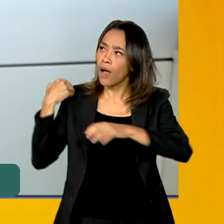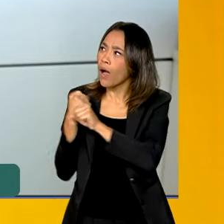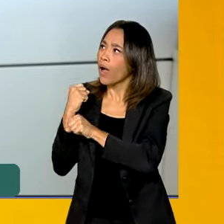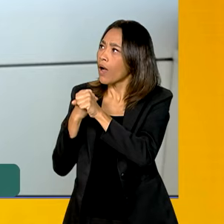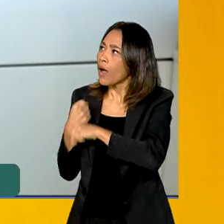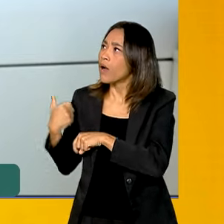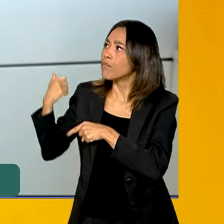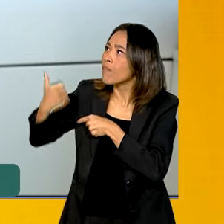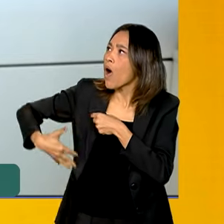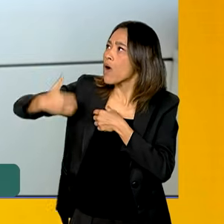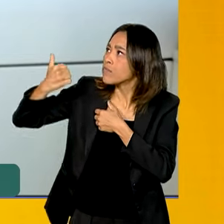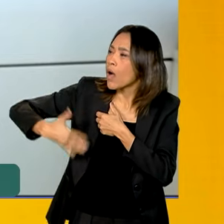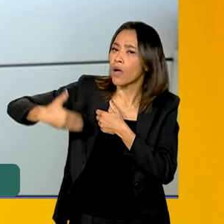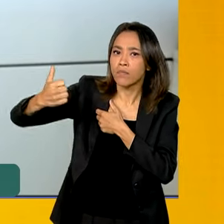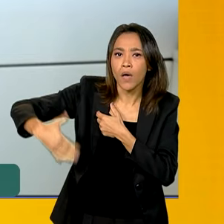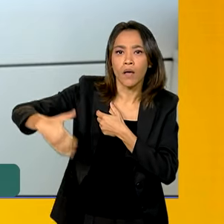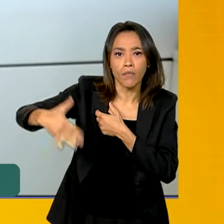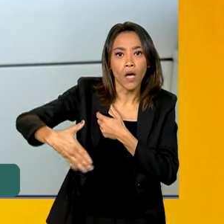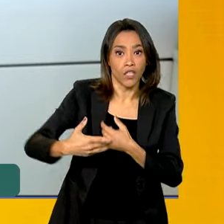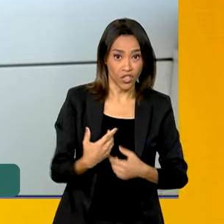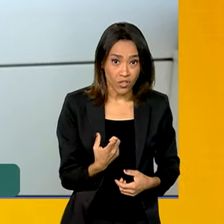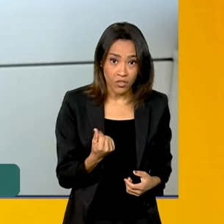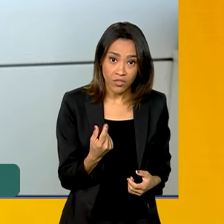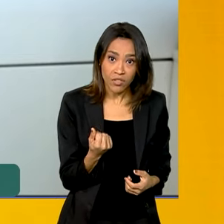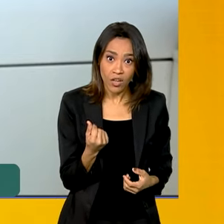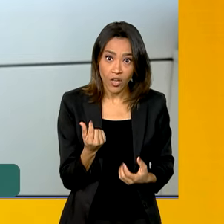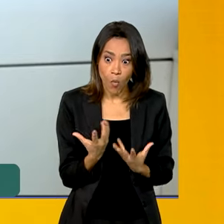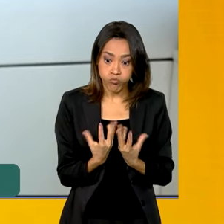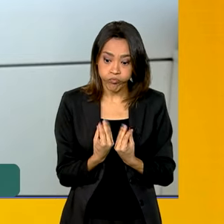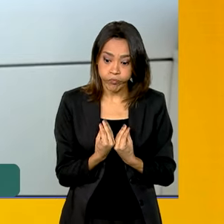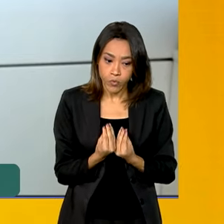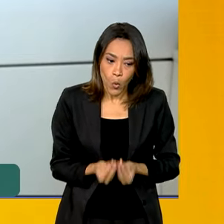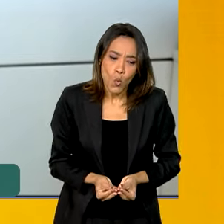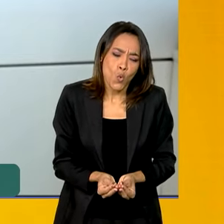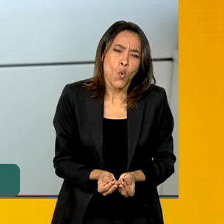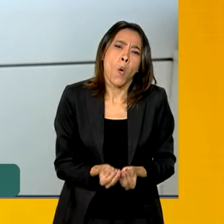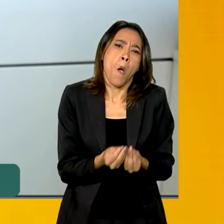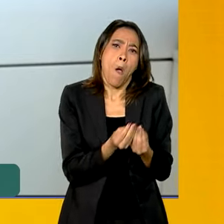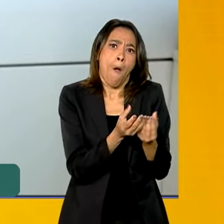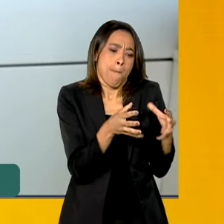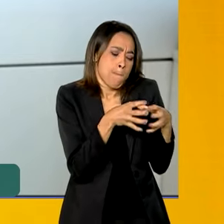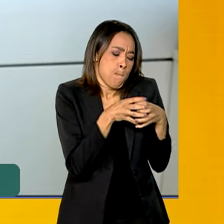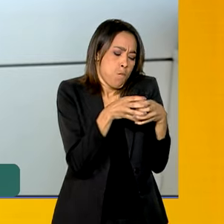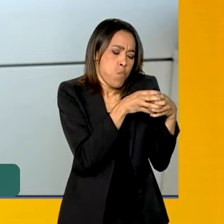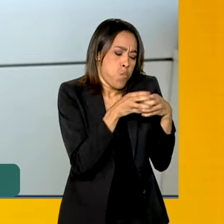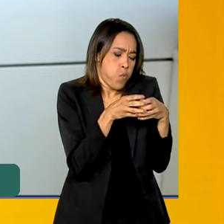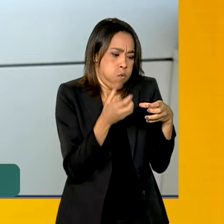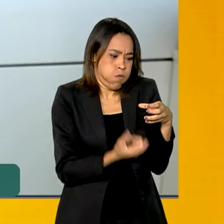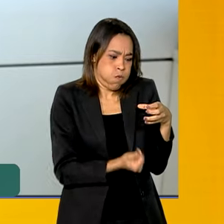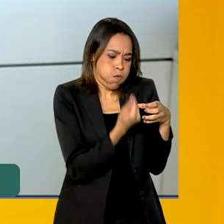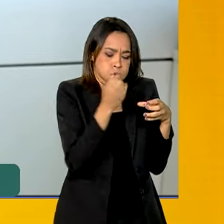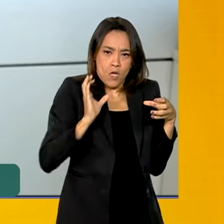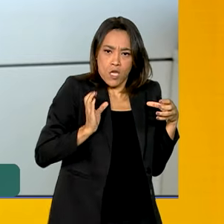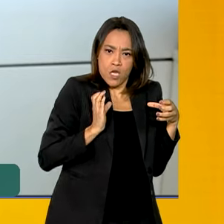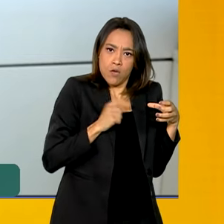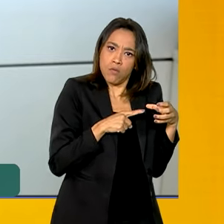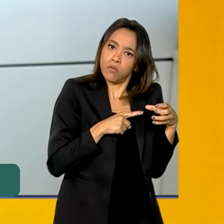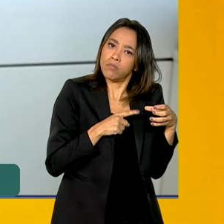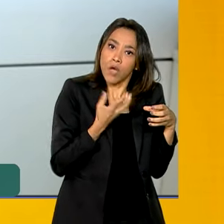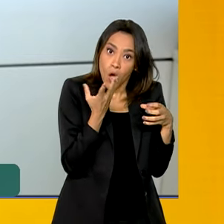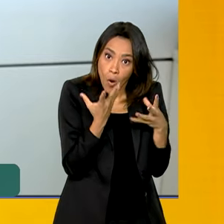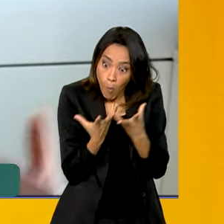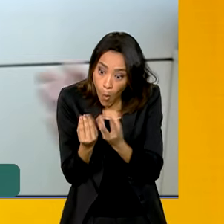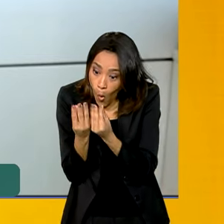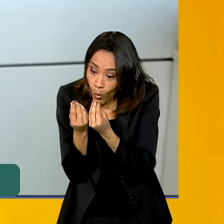que muito dinheiro nas mãos de poucos é concentração de renda. Muito